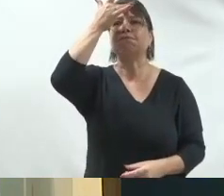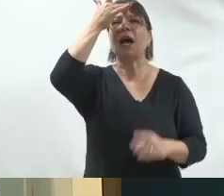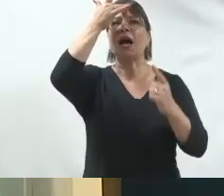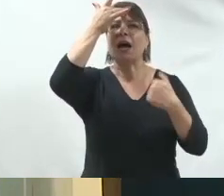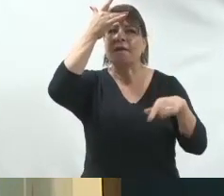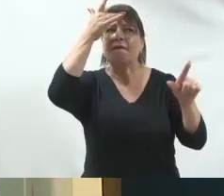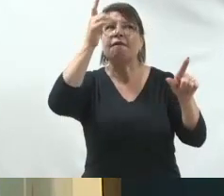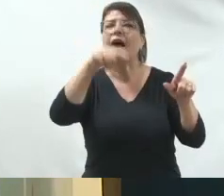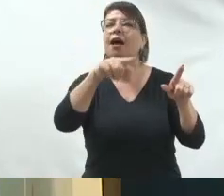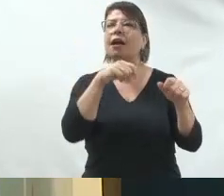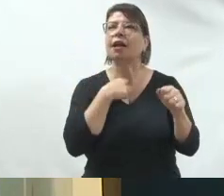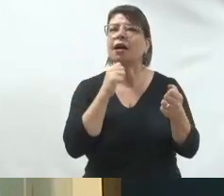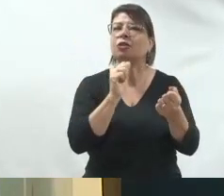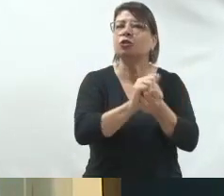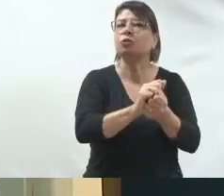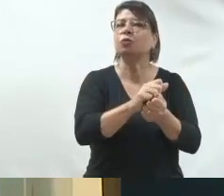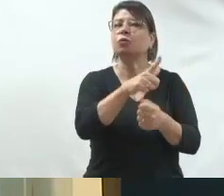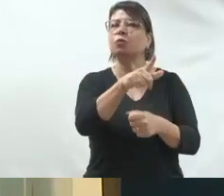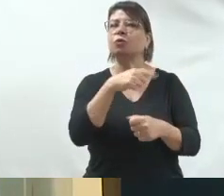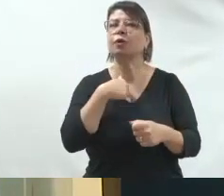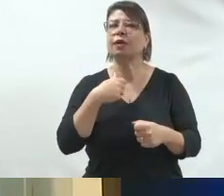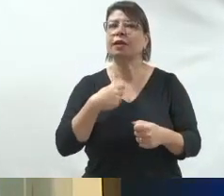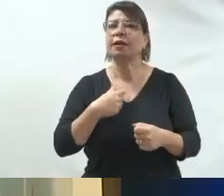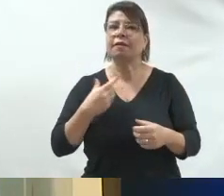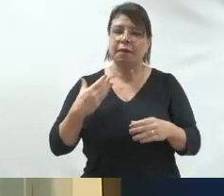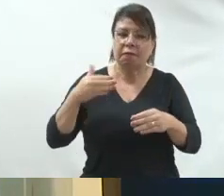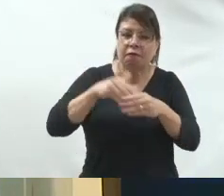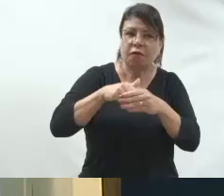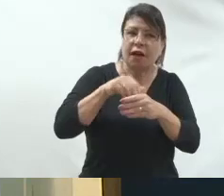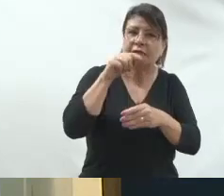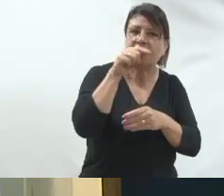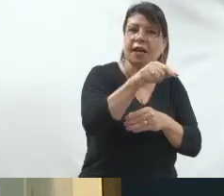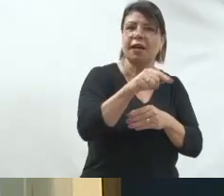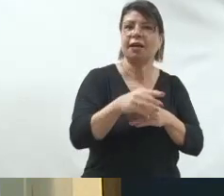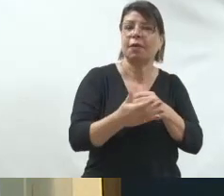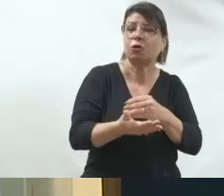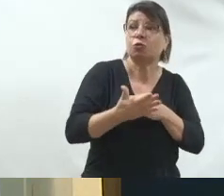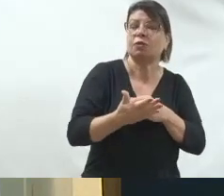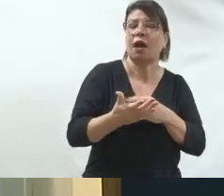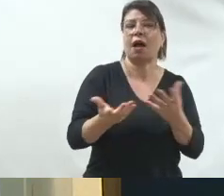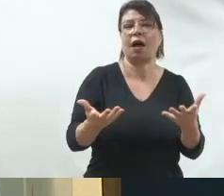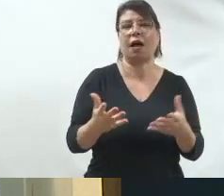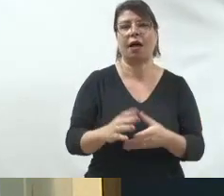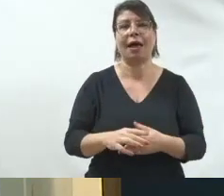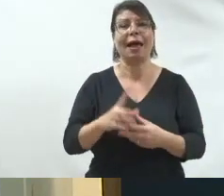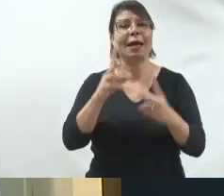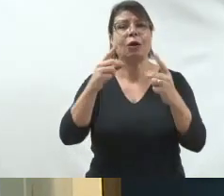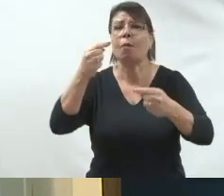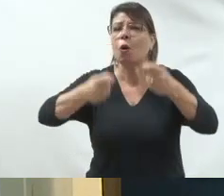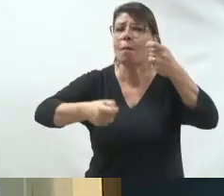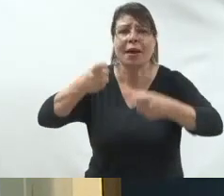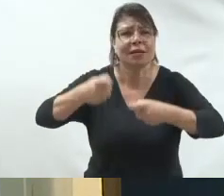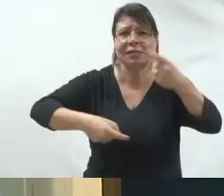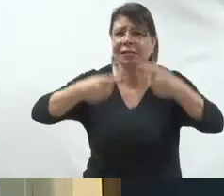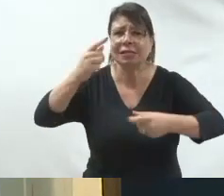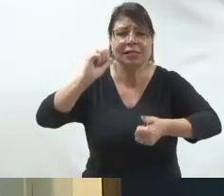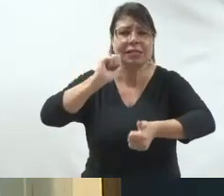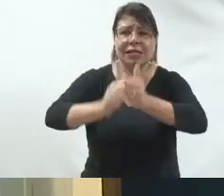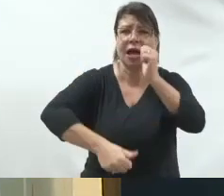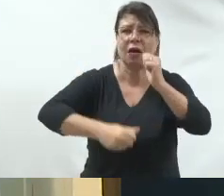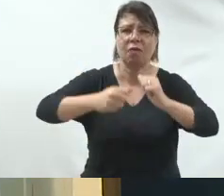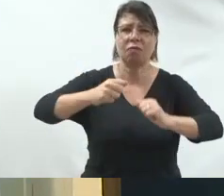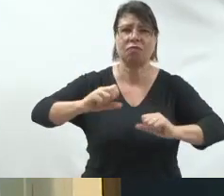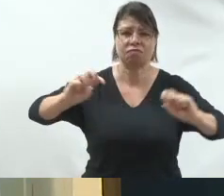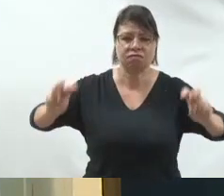ele vai ganhar. A gente investe o nosso voto como se fosse uma competição. Eu quero estar no time que ganha, eu quero estar na escola que ganha,